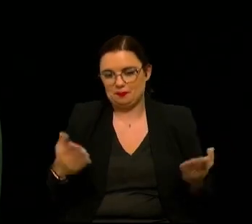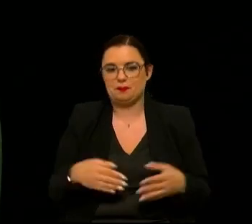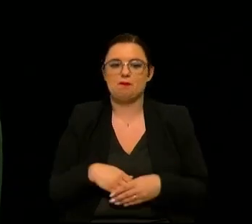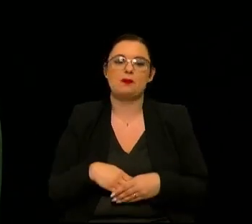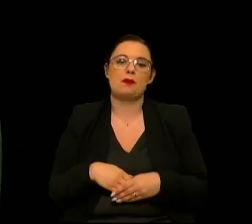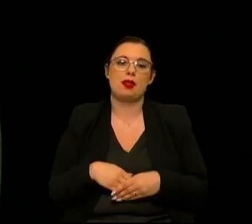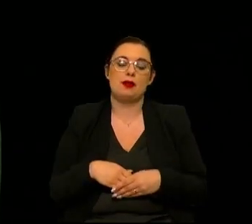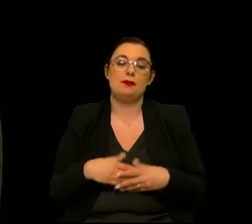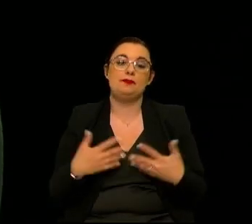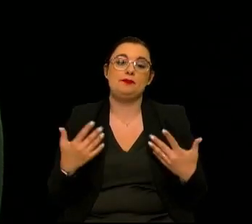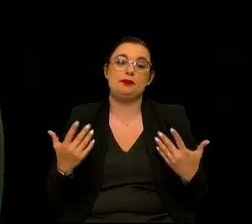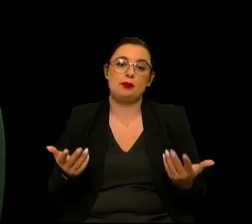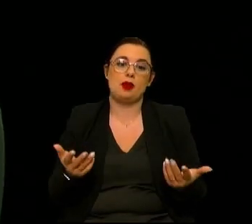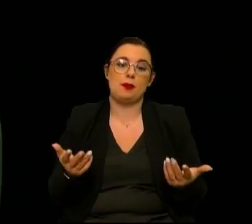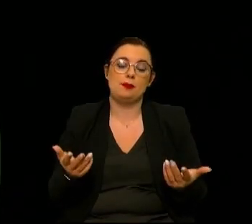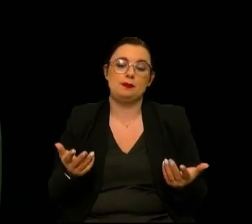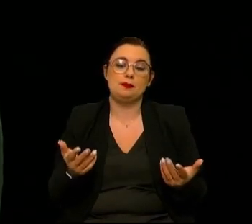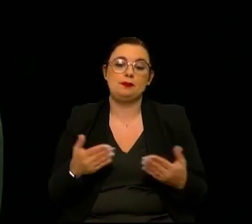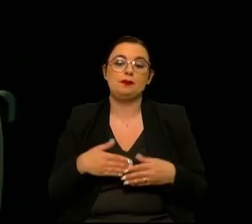dito isto